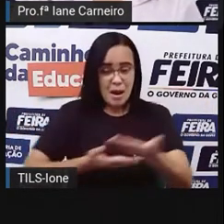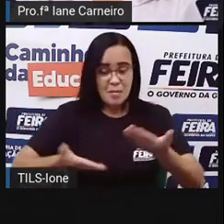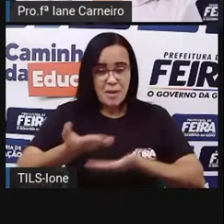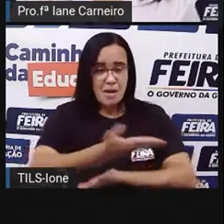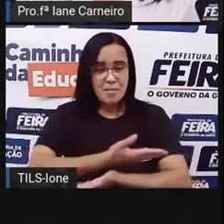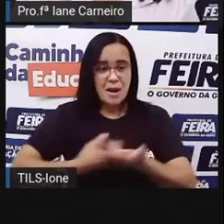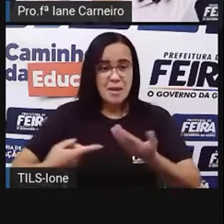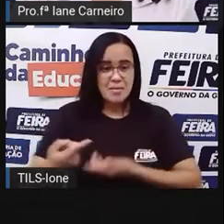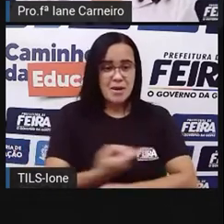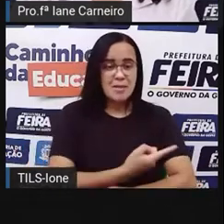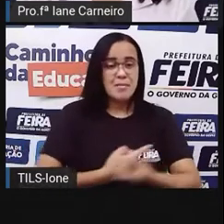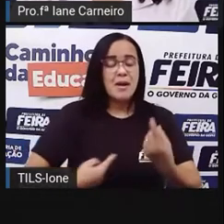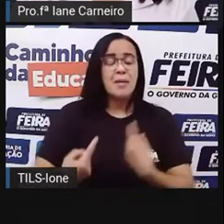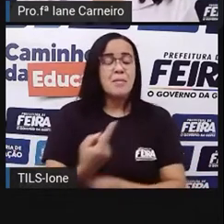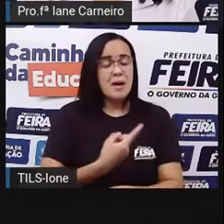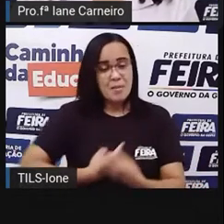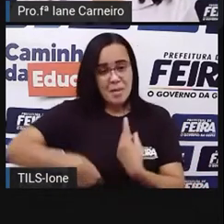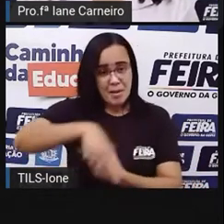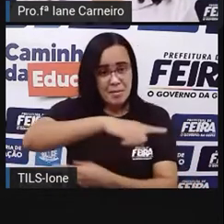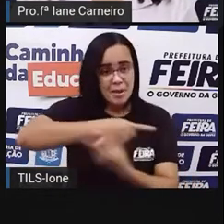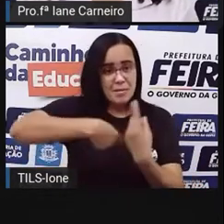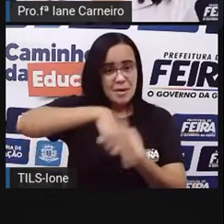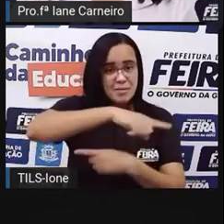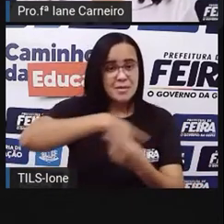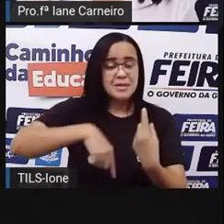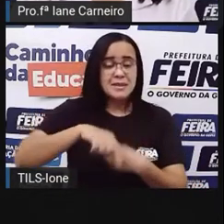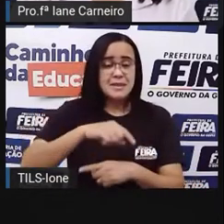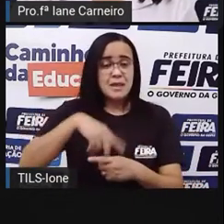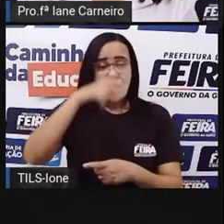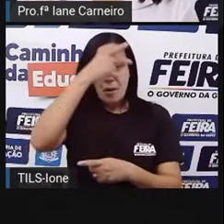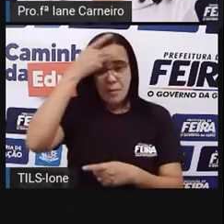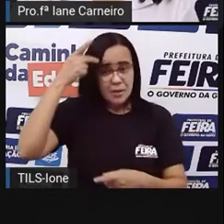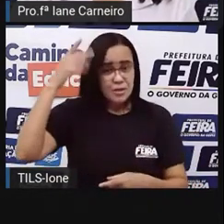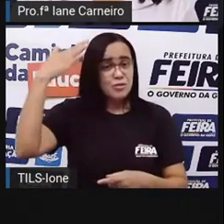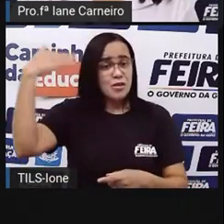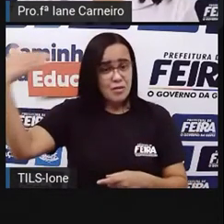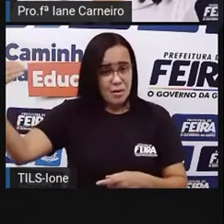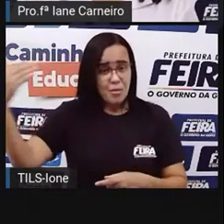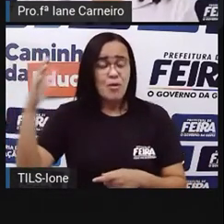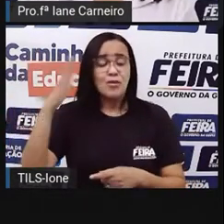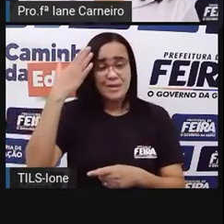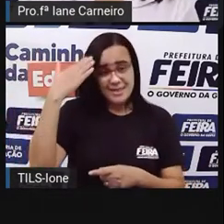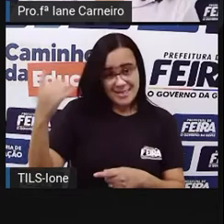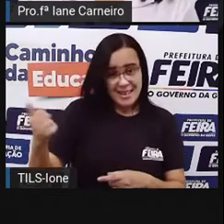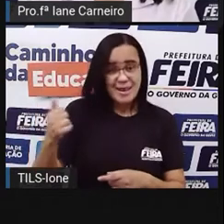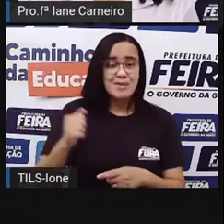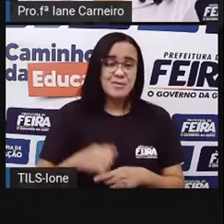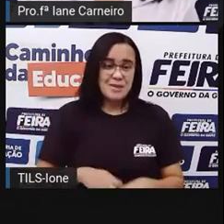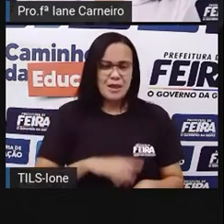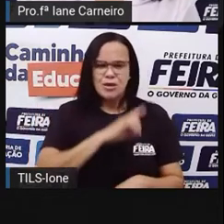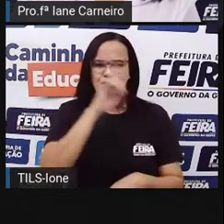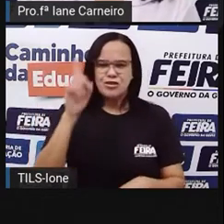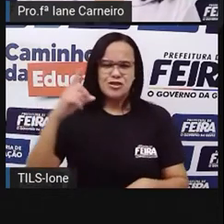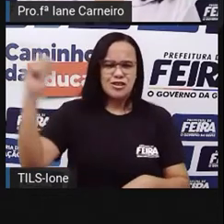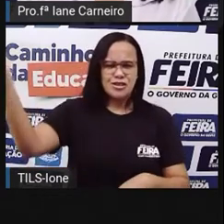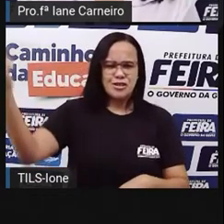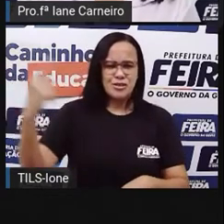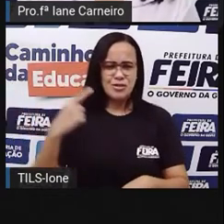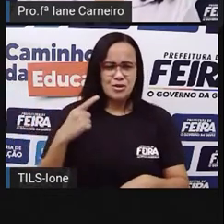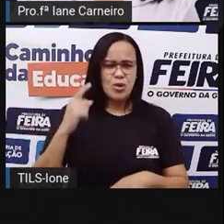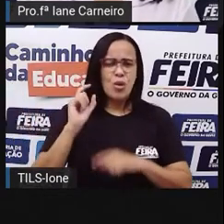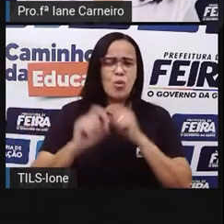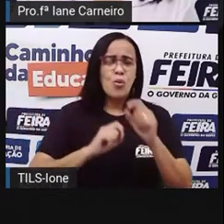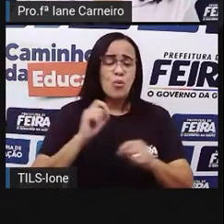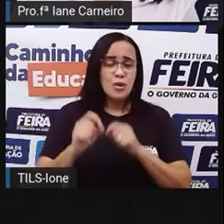grafiteiros mais famosos, né? E olha só, num dia de muito sol, alegria e confraternização, embalados